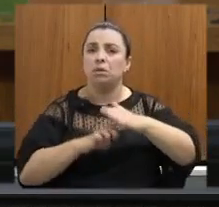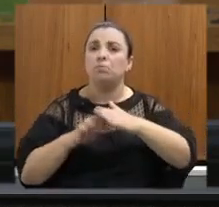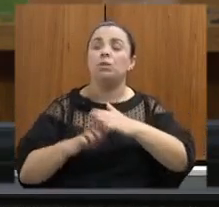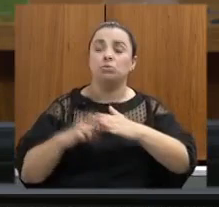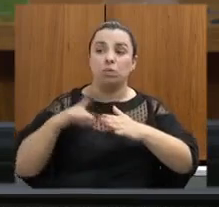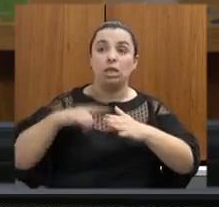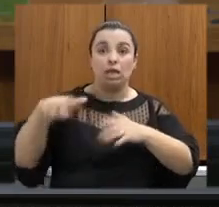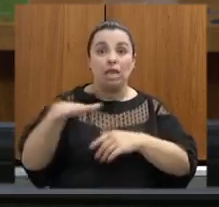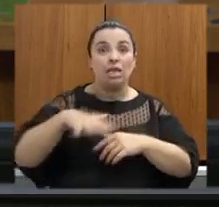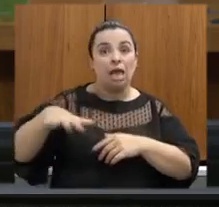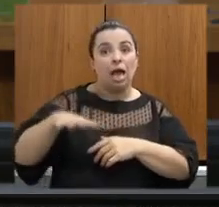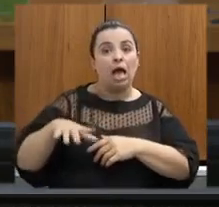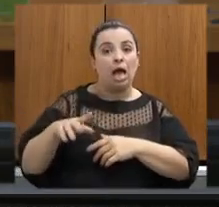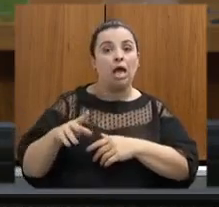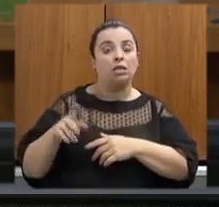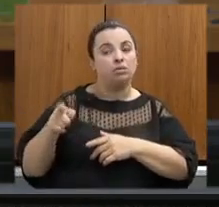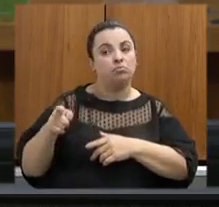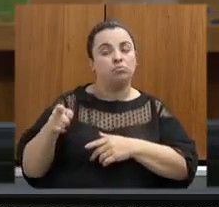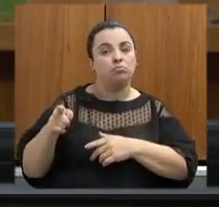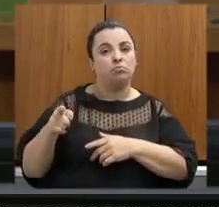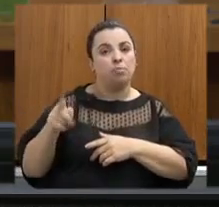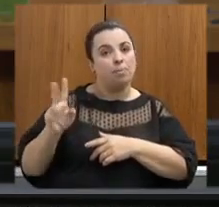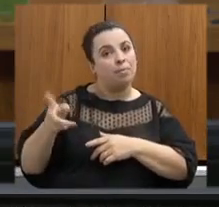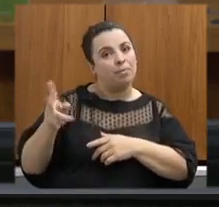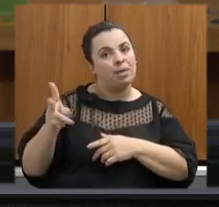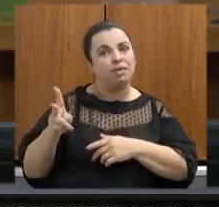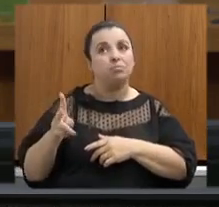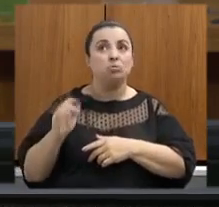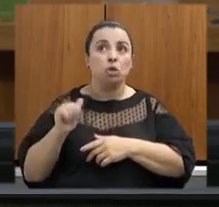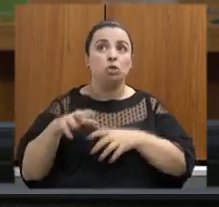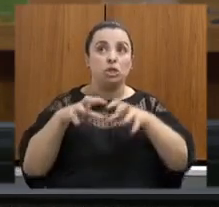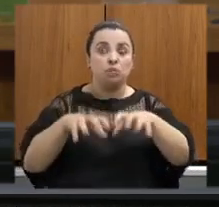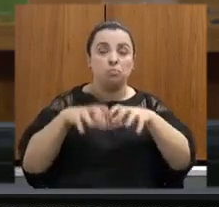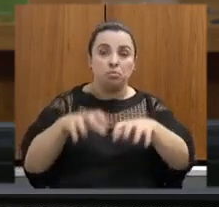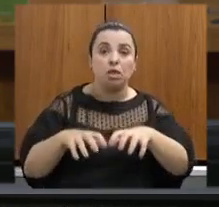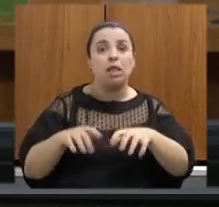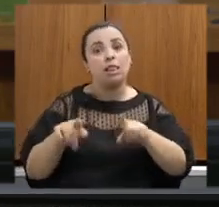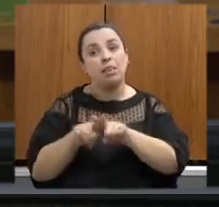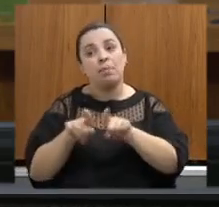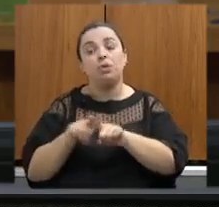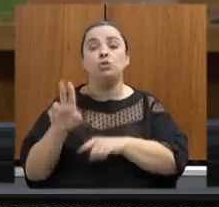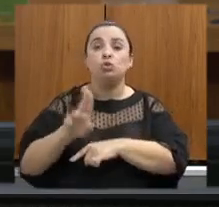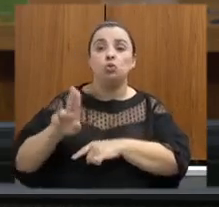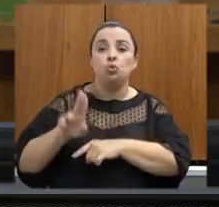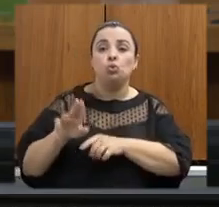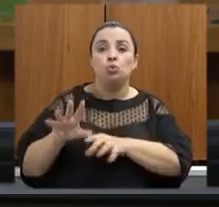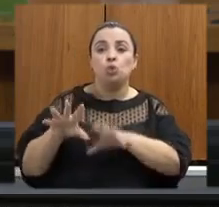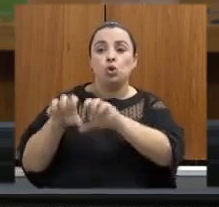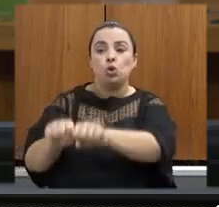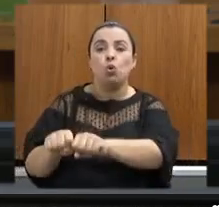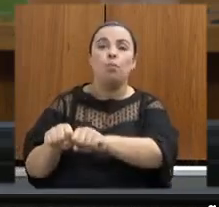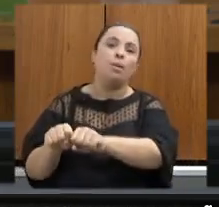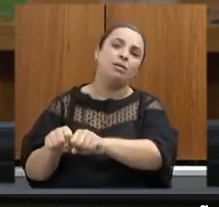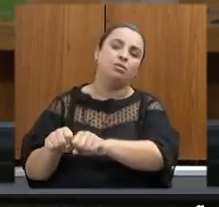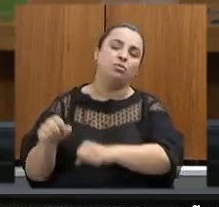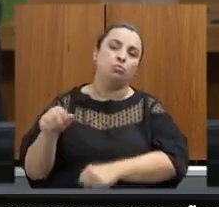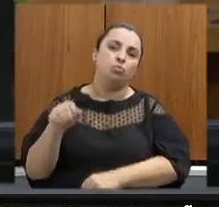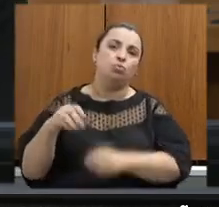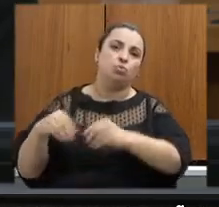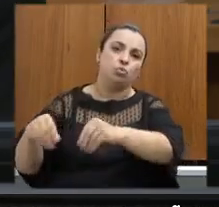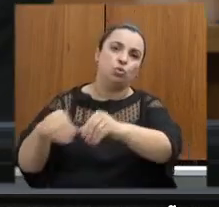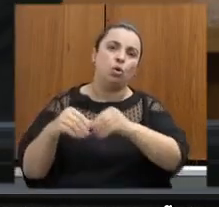na área de tombamento não apenas de atividades minerárias mas também de uso e ocupação do solo diversos presentes nessa região